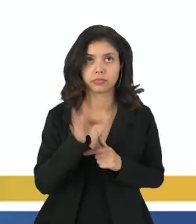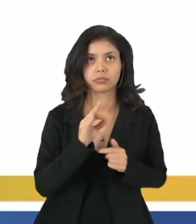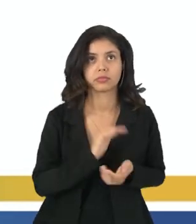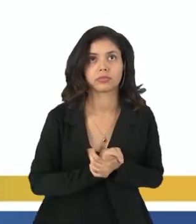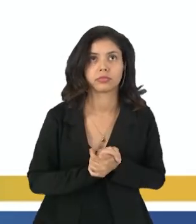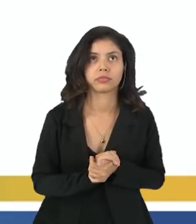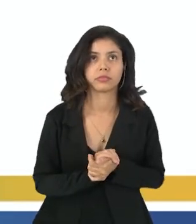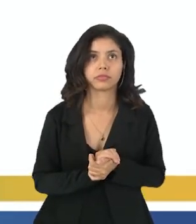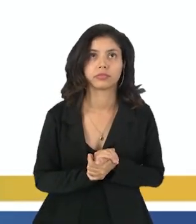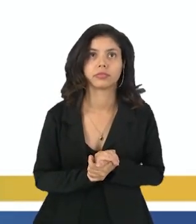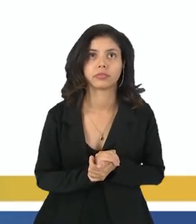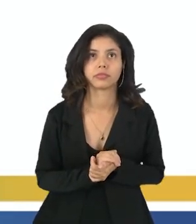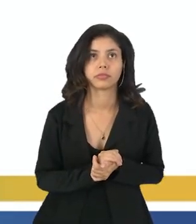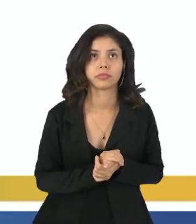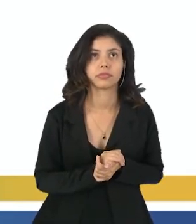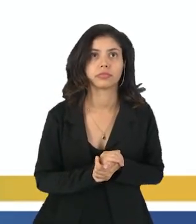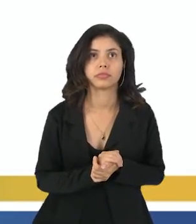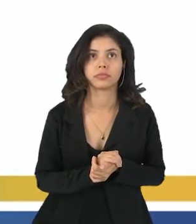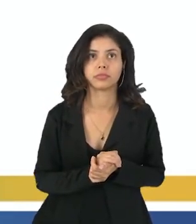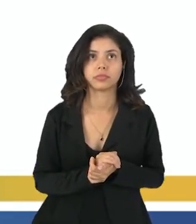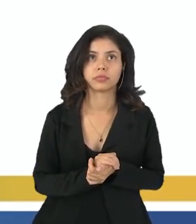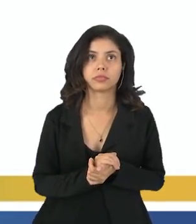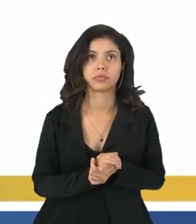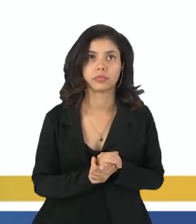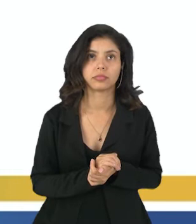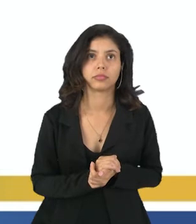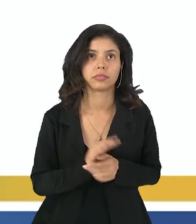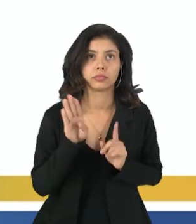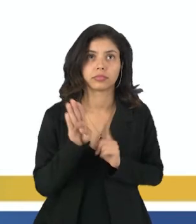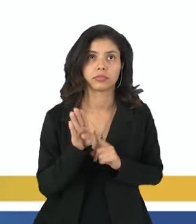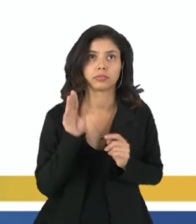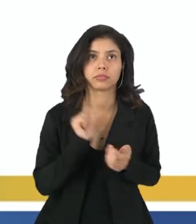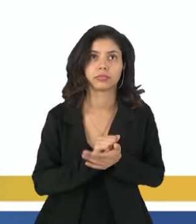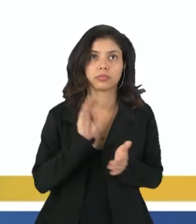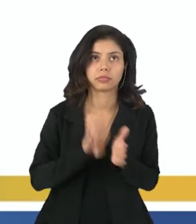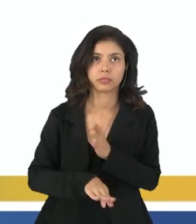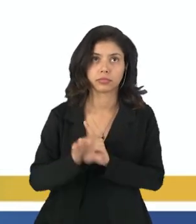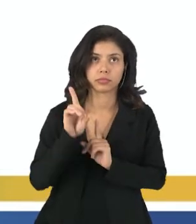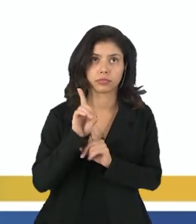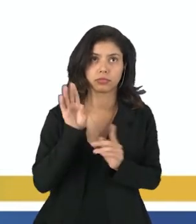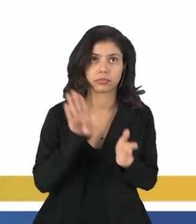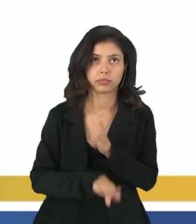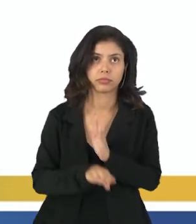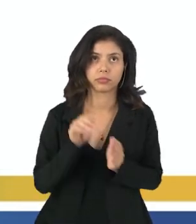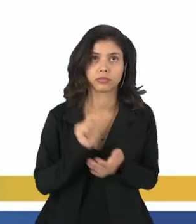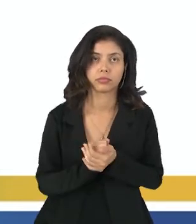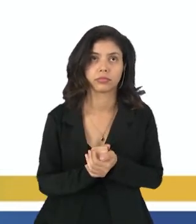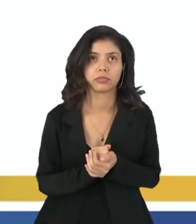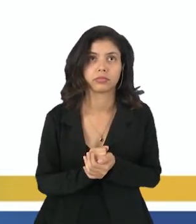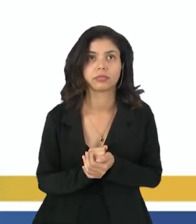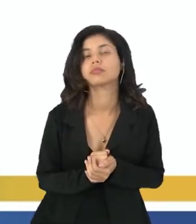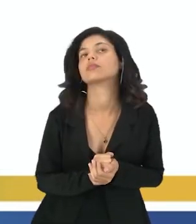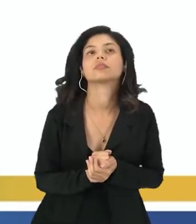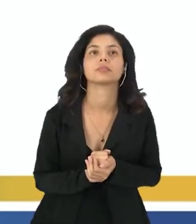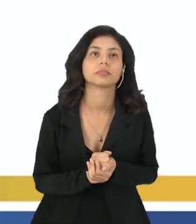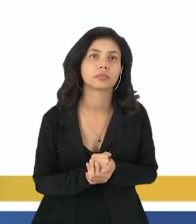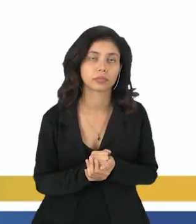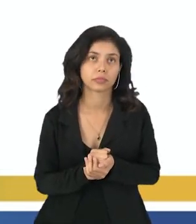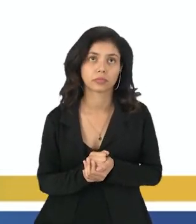correto. Aí, já posso eliminar ali, por exemplo, a letra B, a letra D, né? Que já não engloba 1.